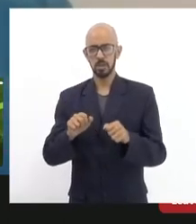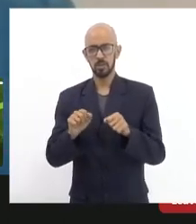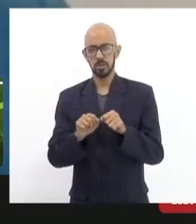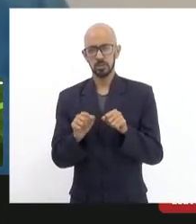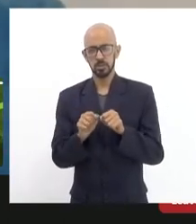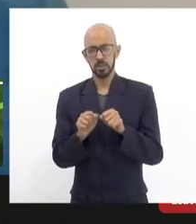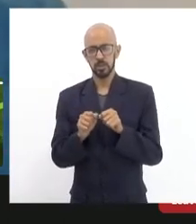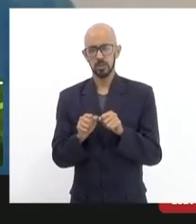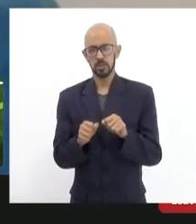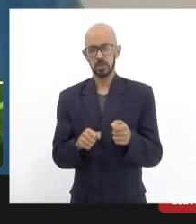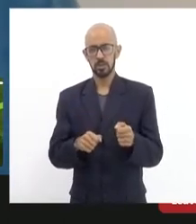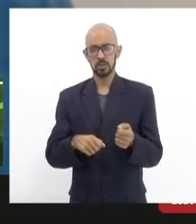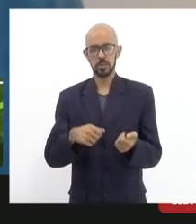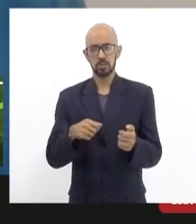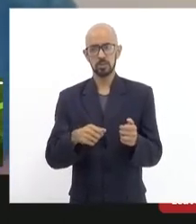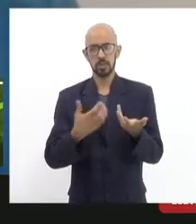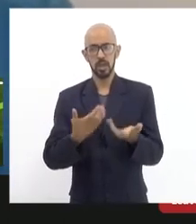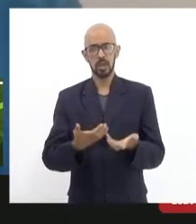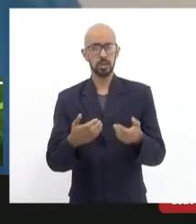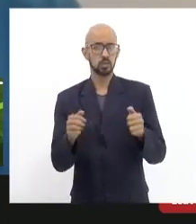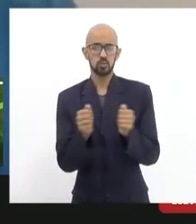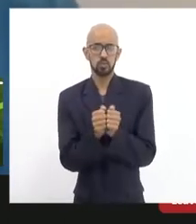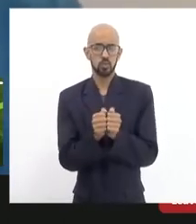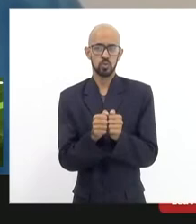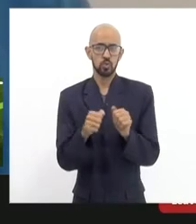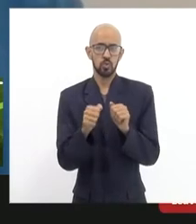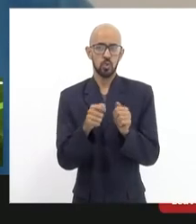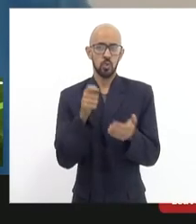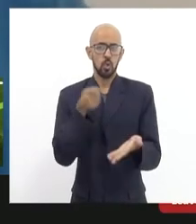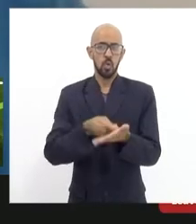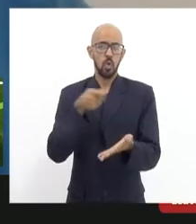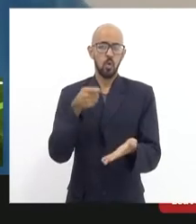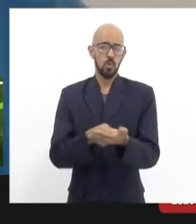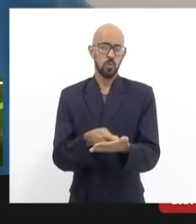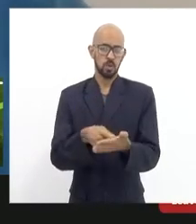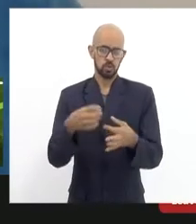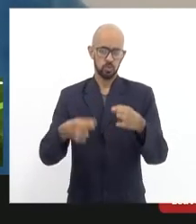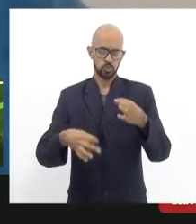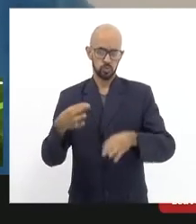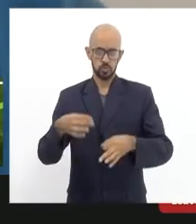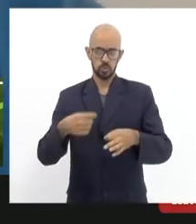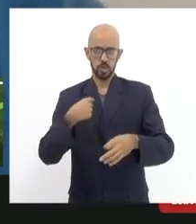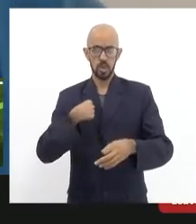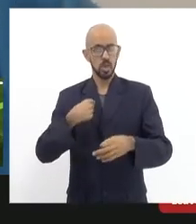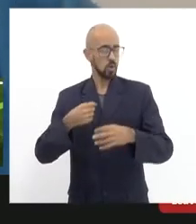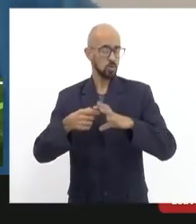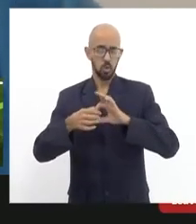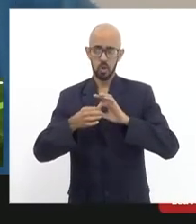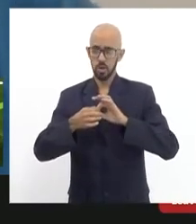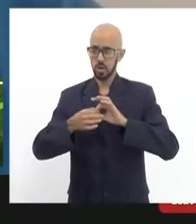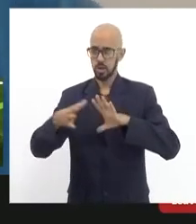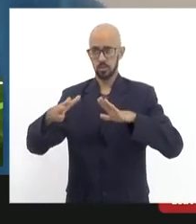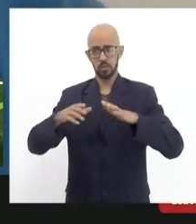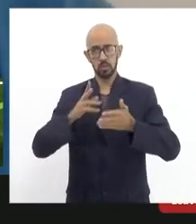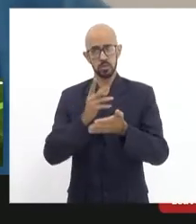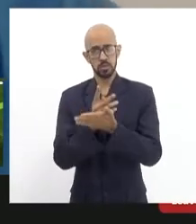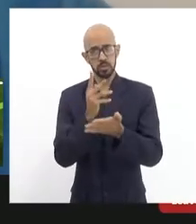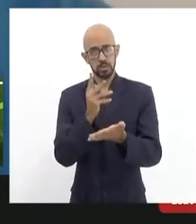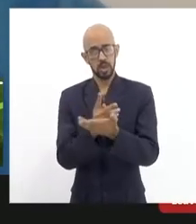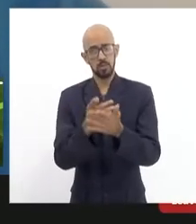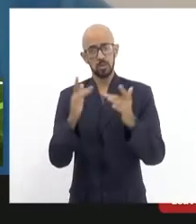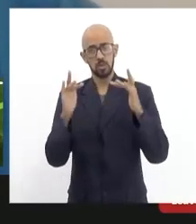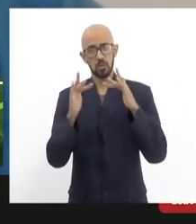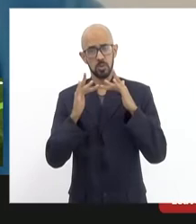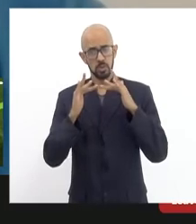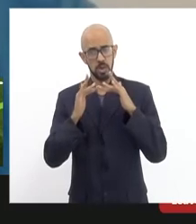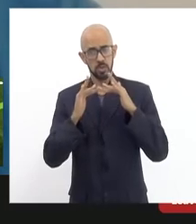eles pretendem fazer diante do comando judicial e essa é minha sugestão dizendo que eu estou obviamente à disposição estou sempre em contato a gente teve a dificuldade